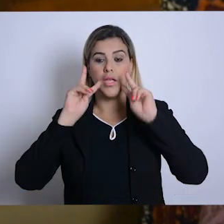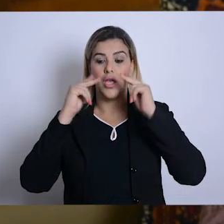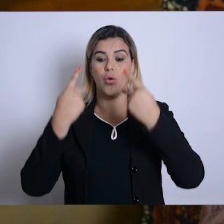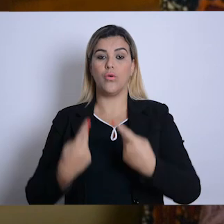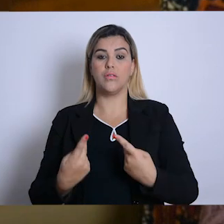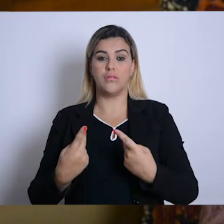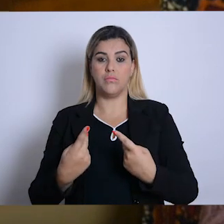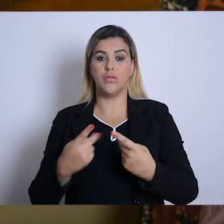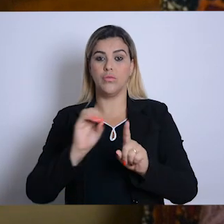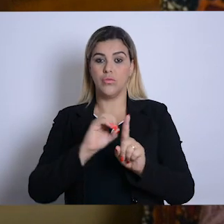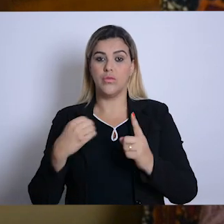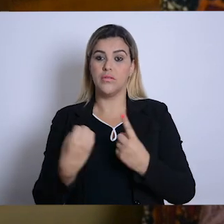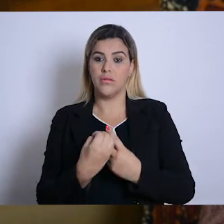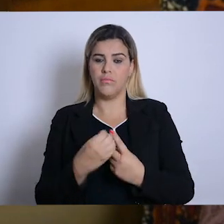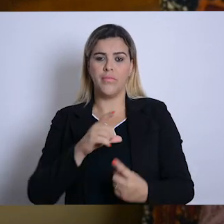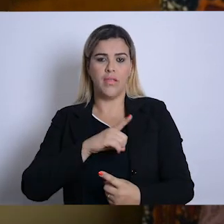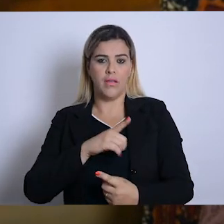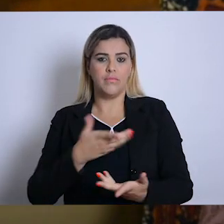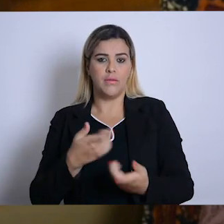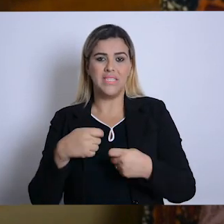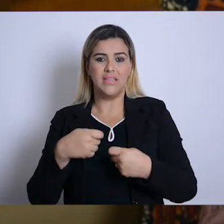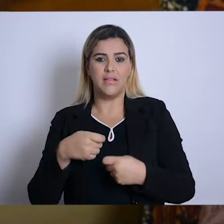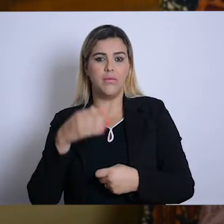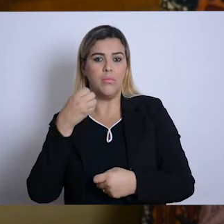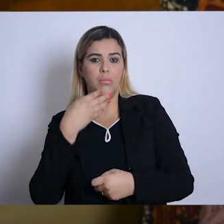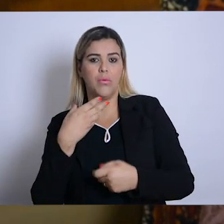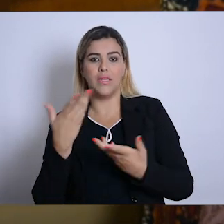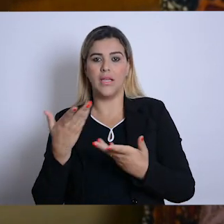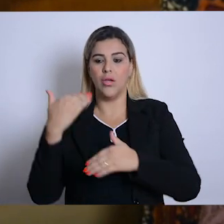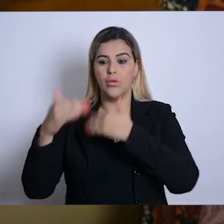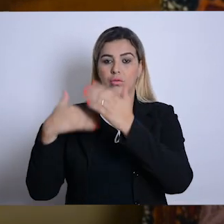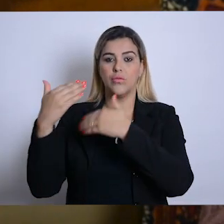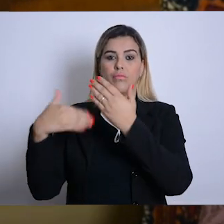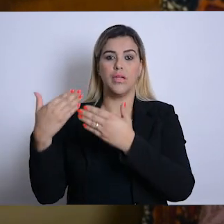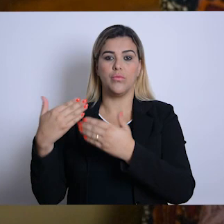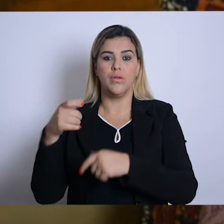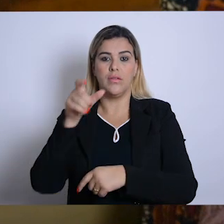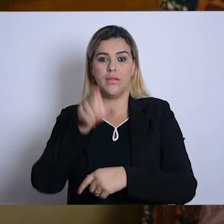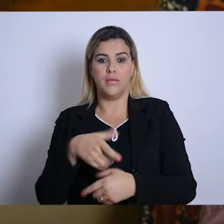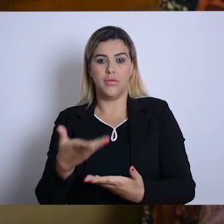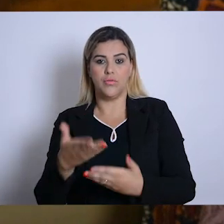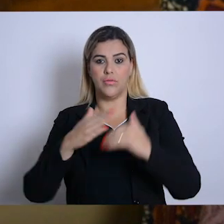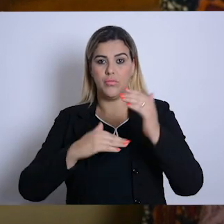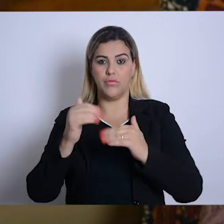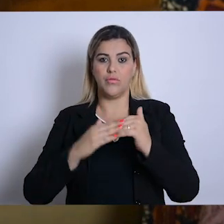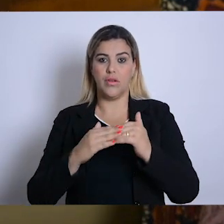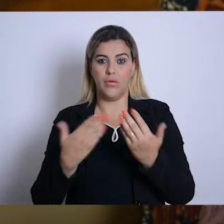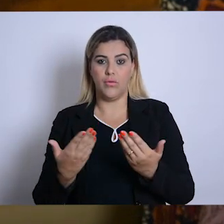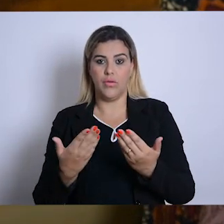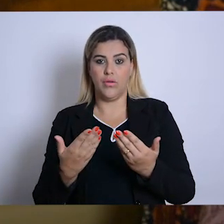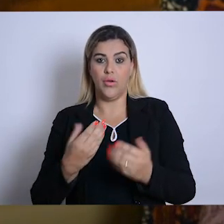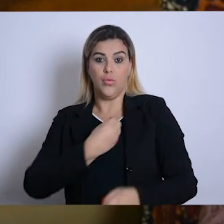reconhecimento social. Você tem que ter uma boa definição do objeto, o desenvolvimento do objeto dessa profissão,